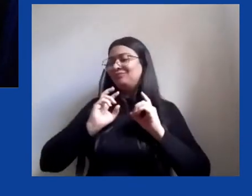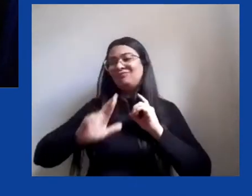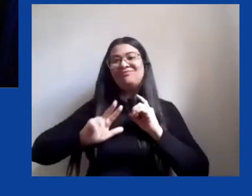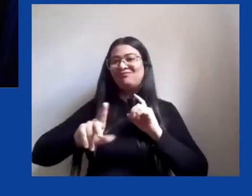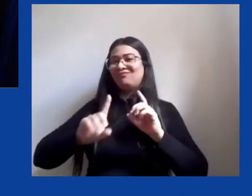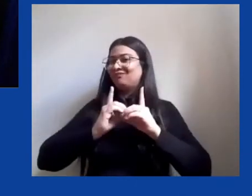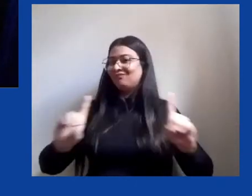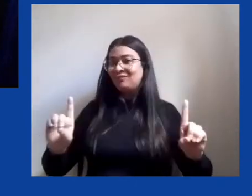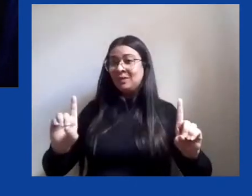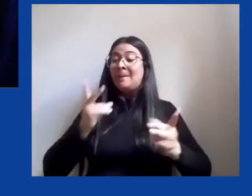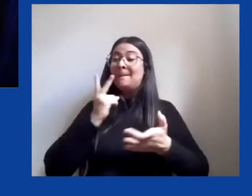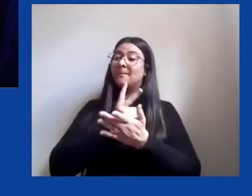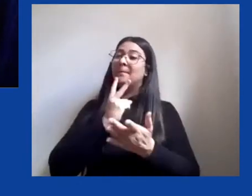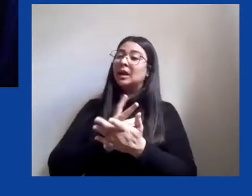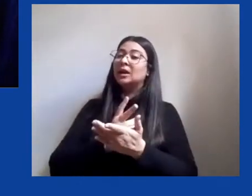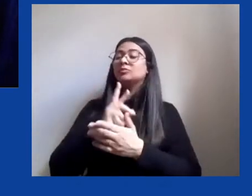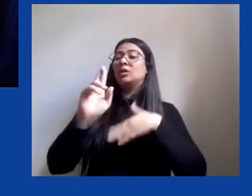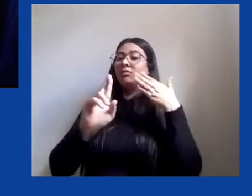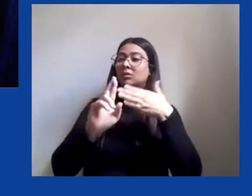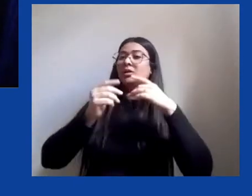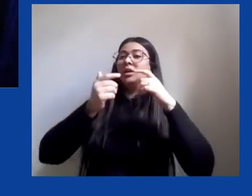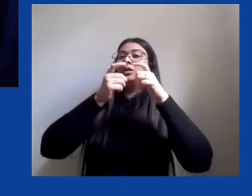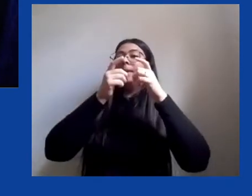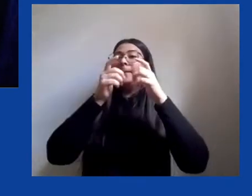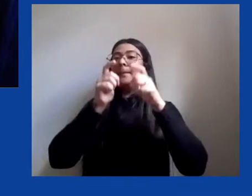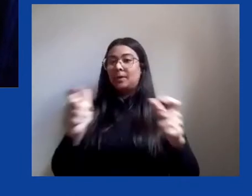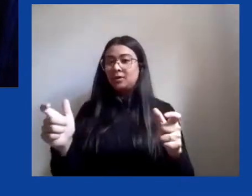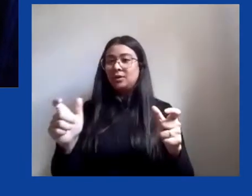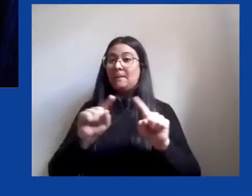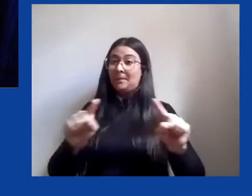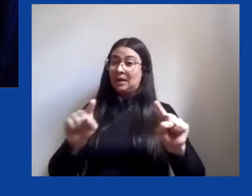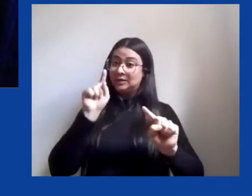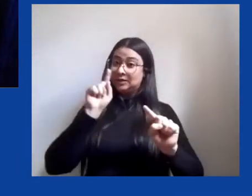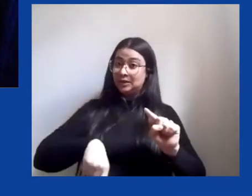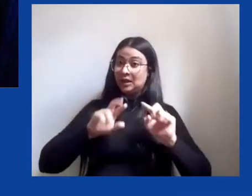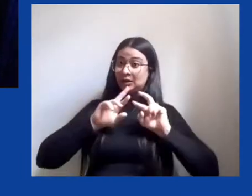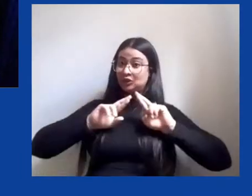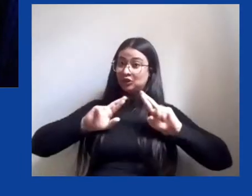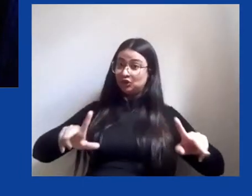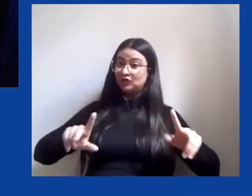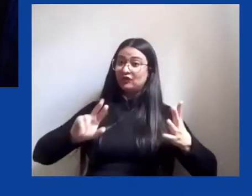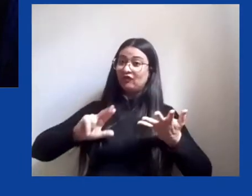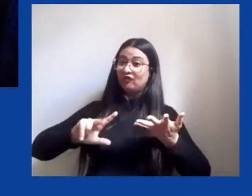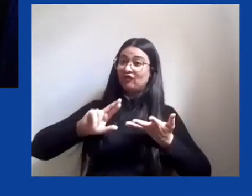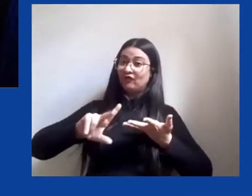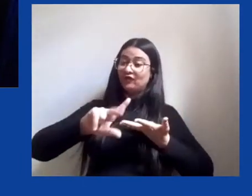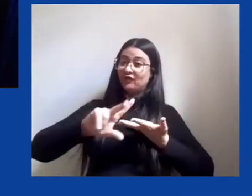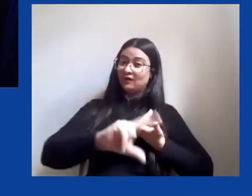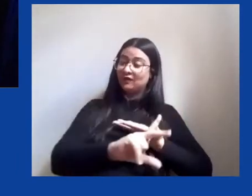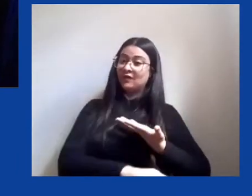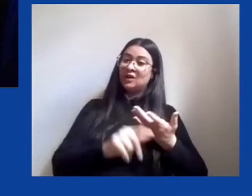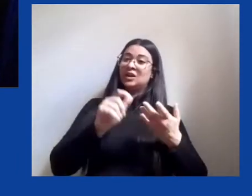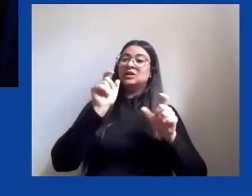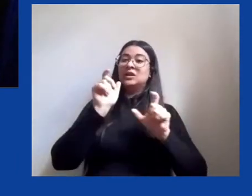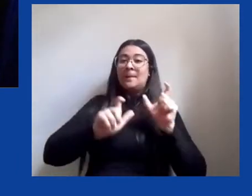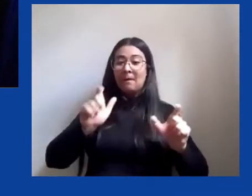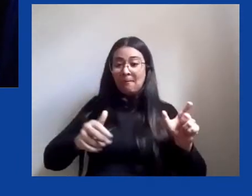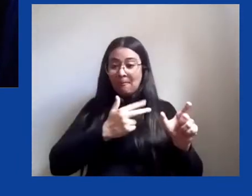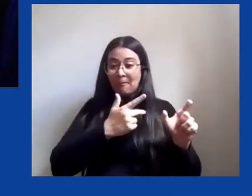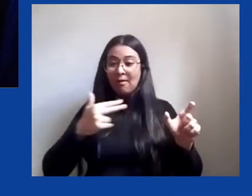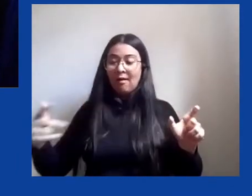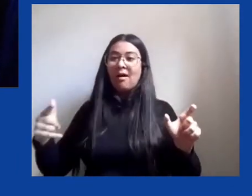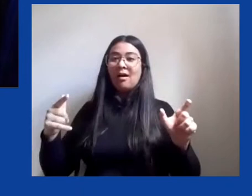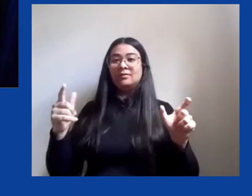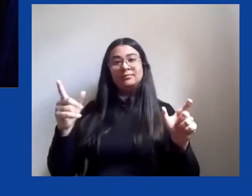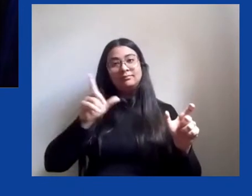vontade da maioria. São as diferenças, a pluralidade, a diversidade, as alteridades em